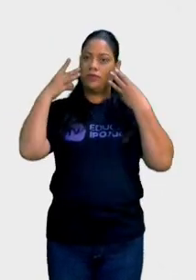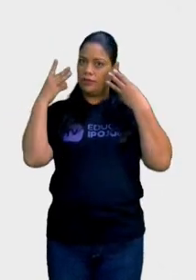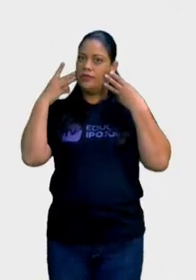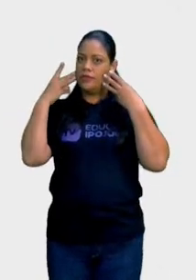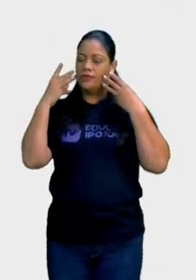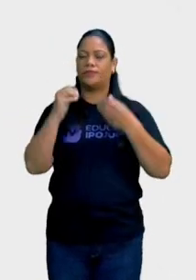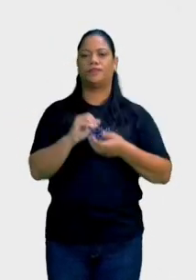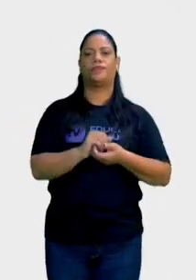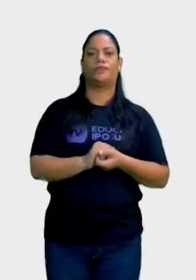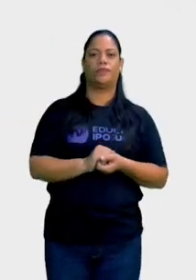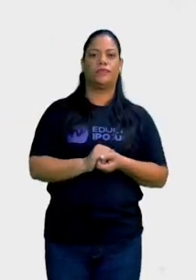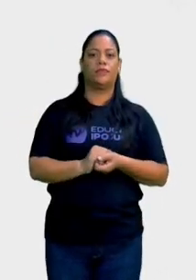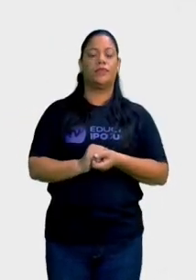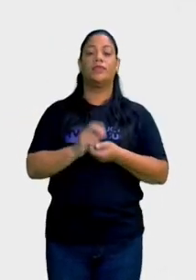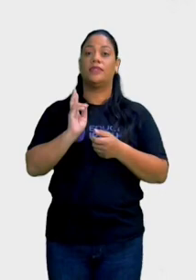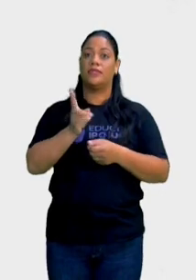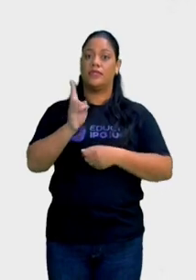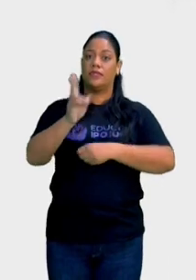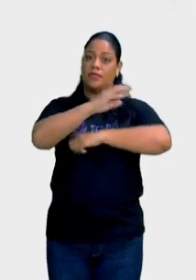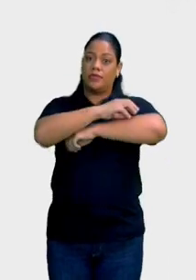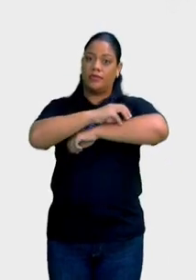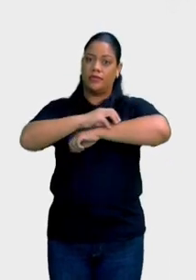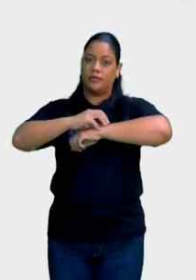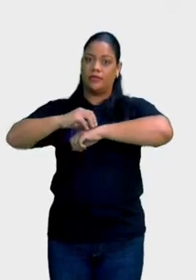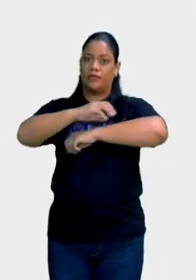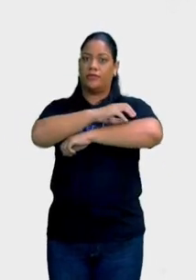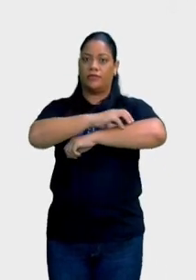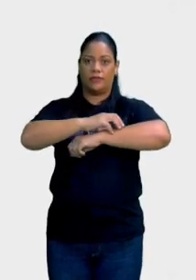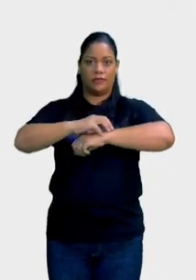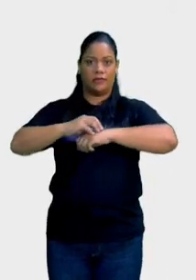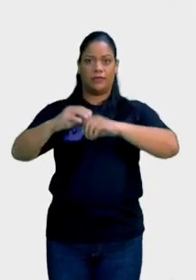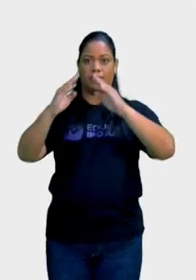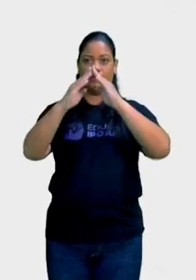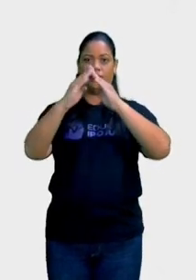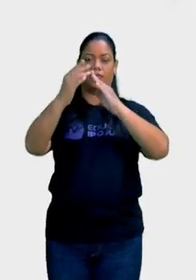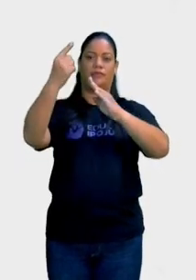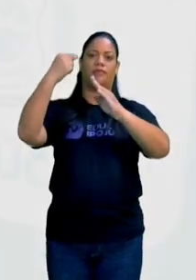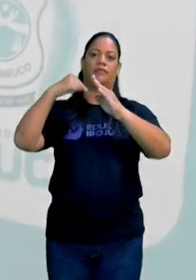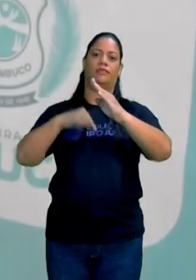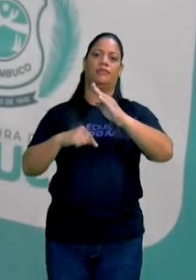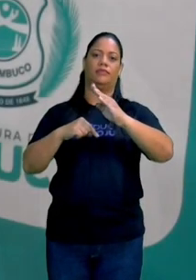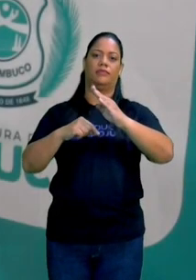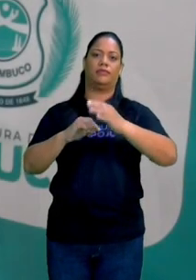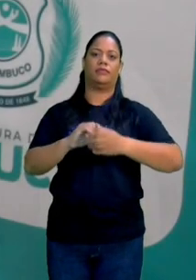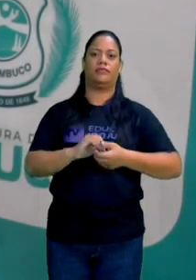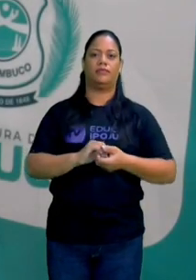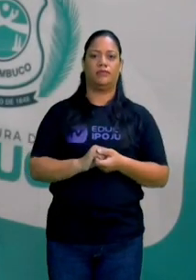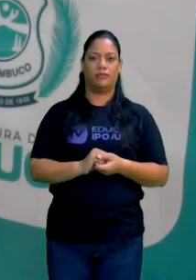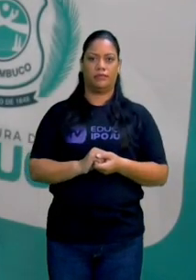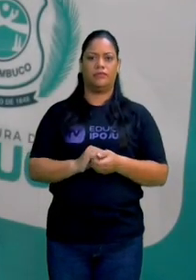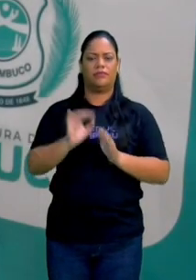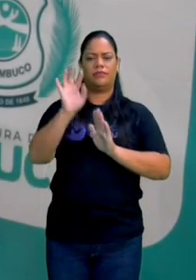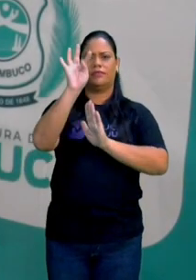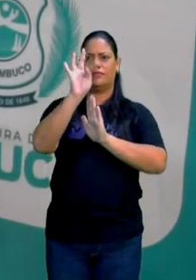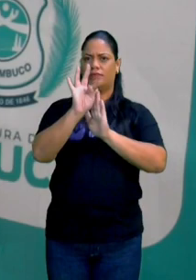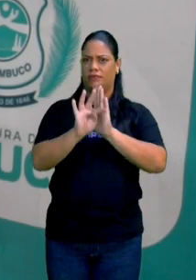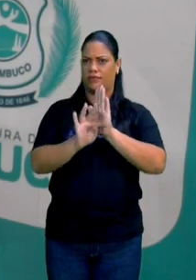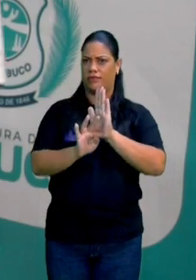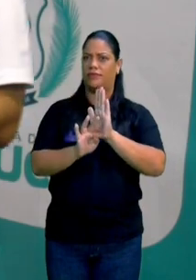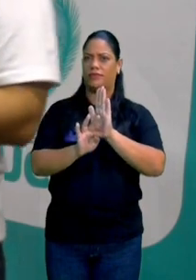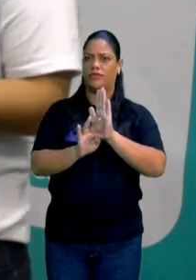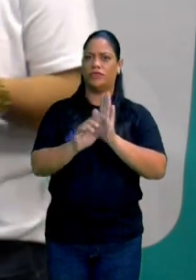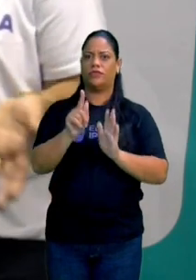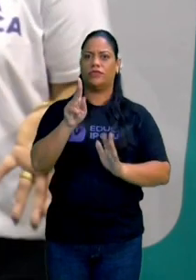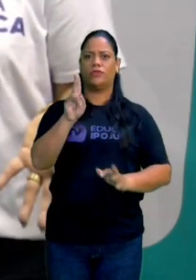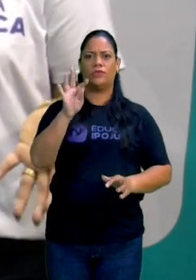Ele escova o pelo do seu gato no quintal da casa. Pronto. Esse mini texto aí falou que Guto